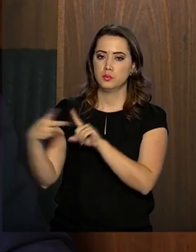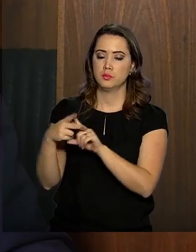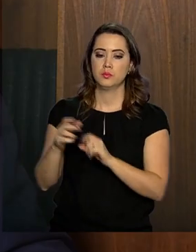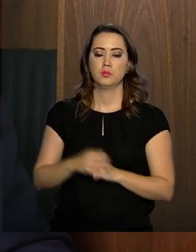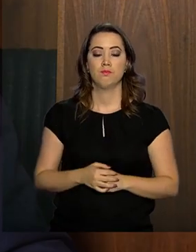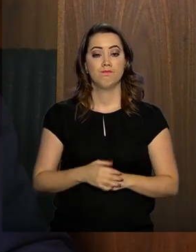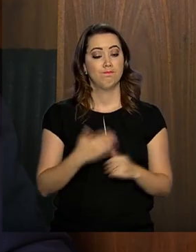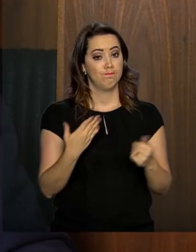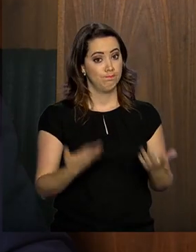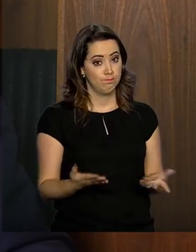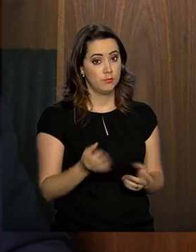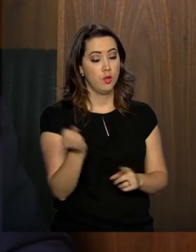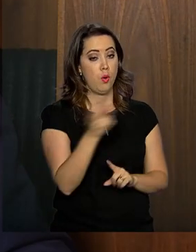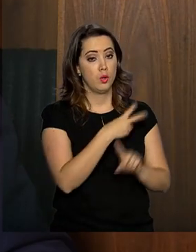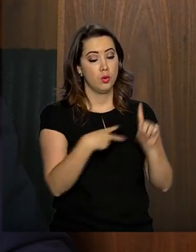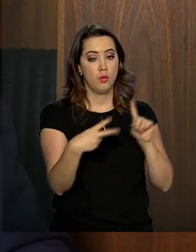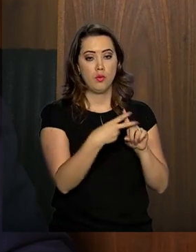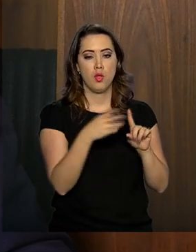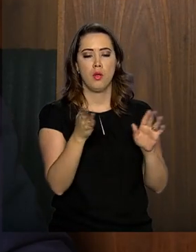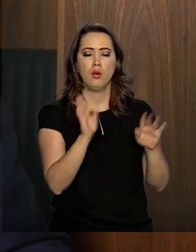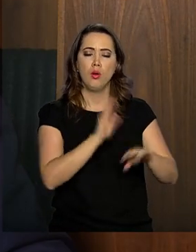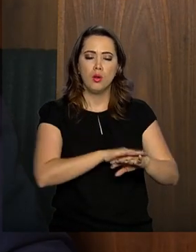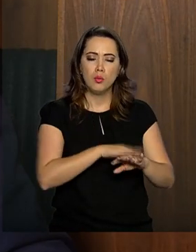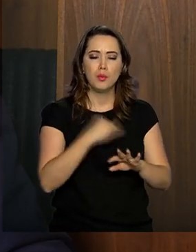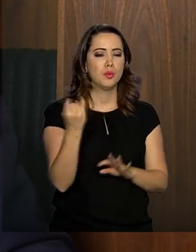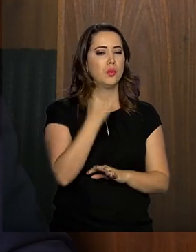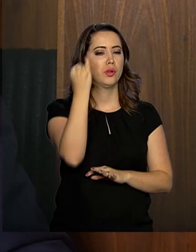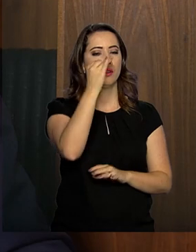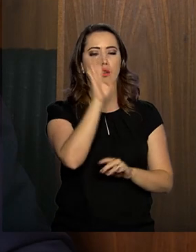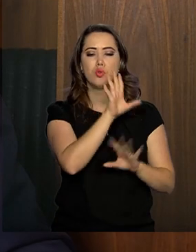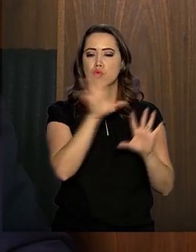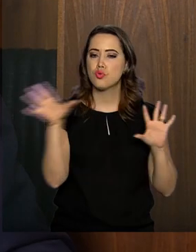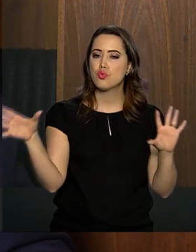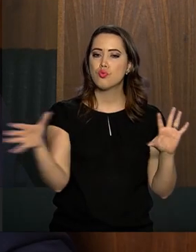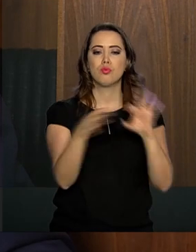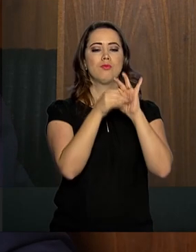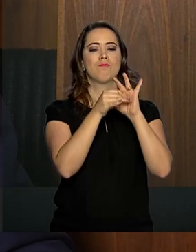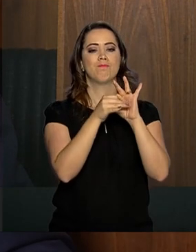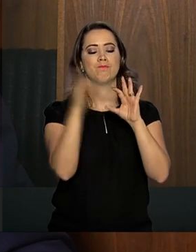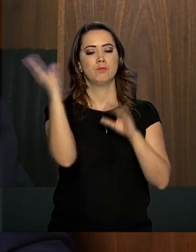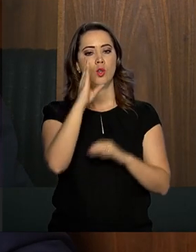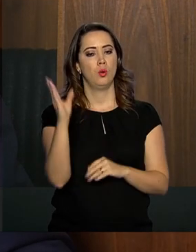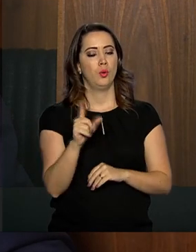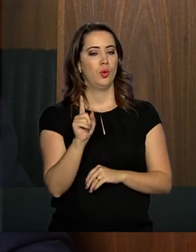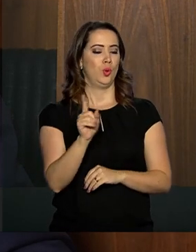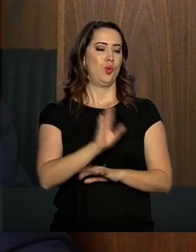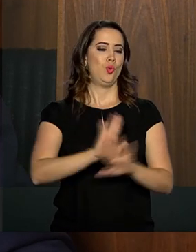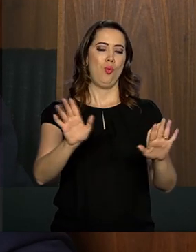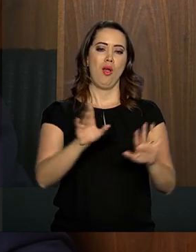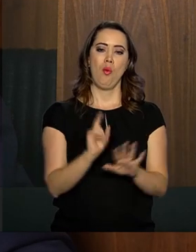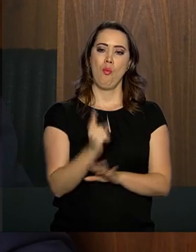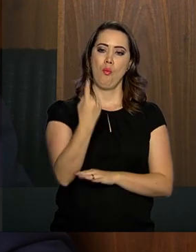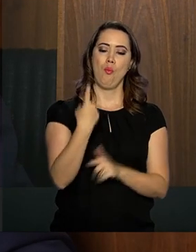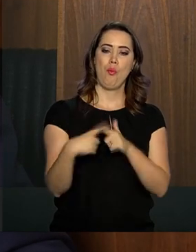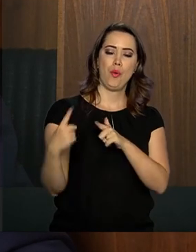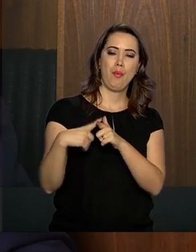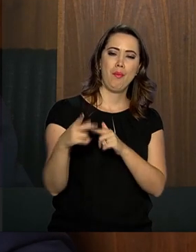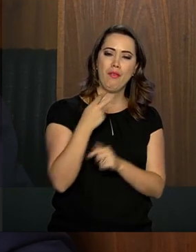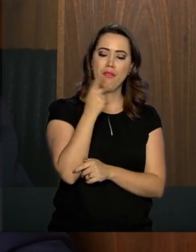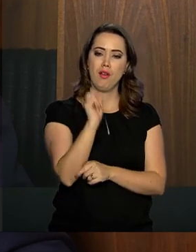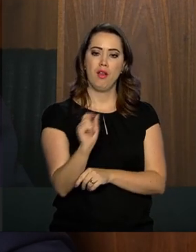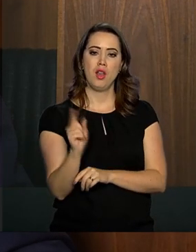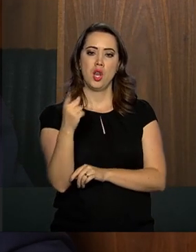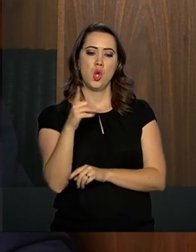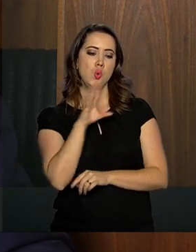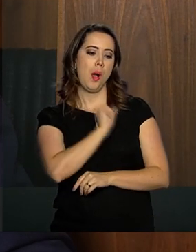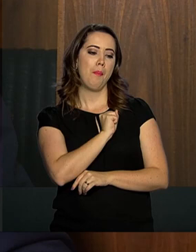A Nova Previdência é um momento de união de todo o Brasil. Não é uma situação que vai levar em consideração